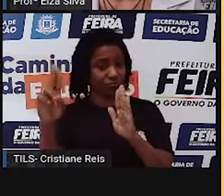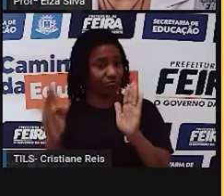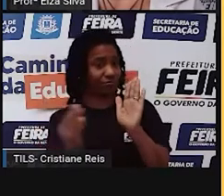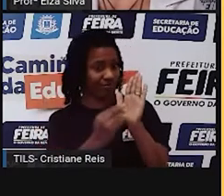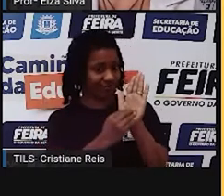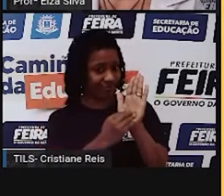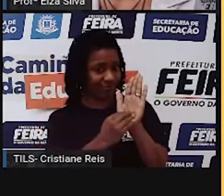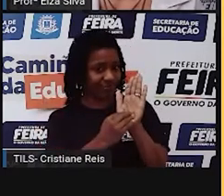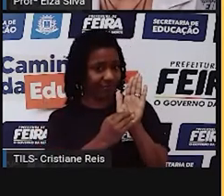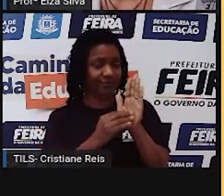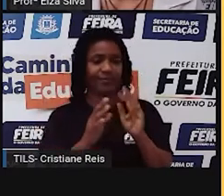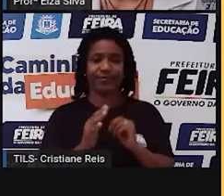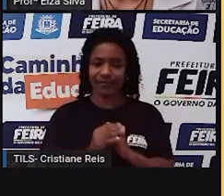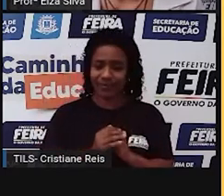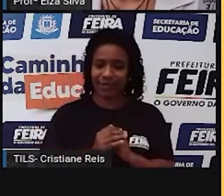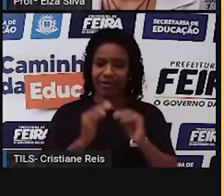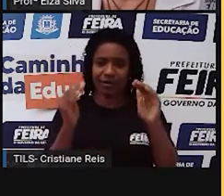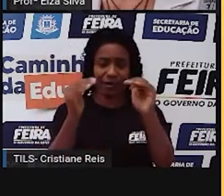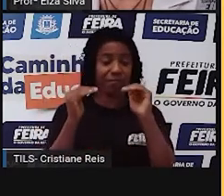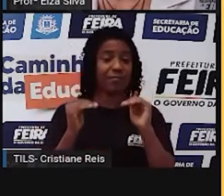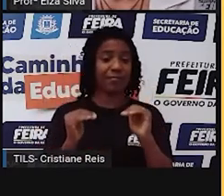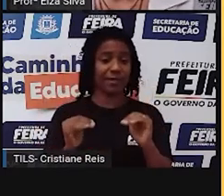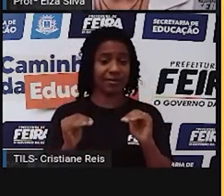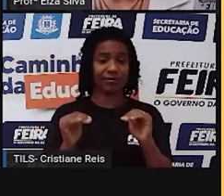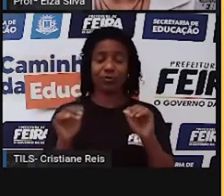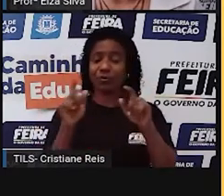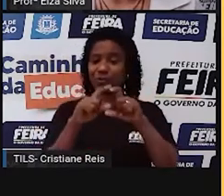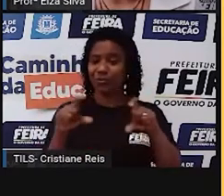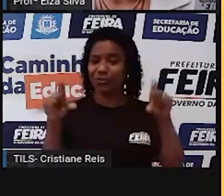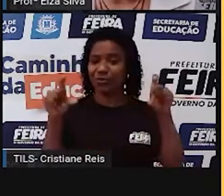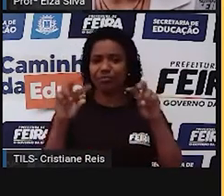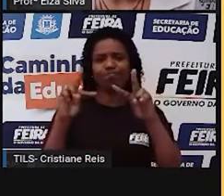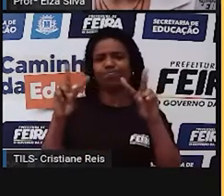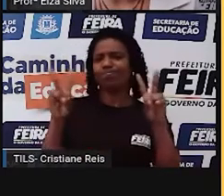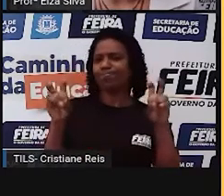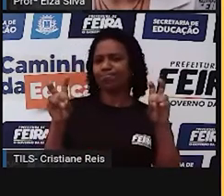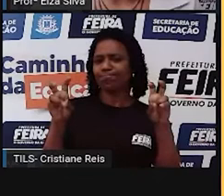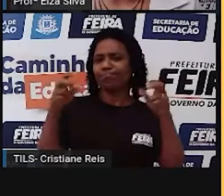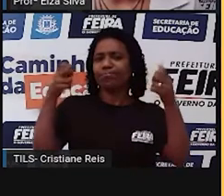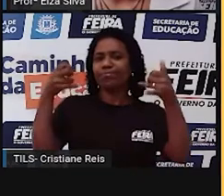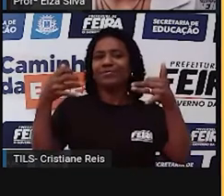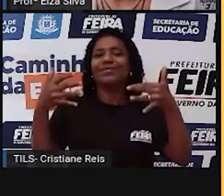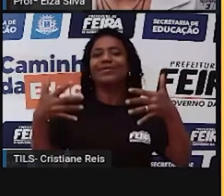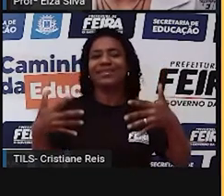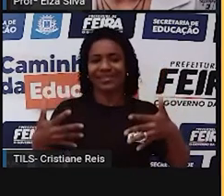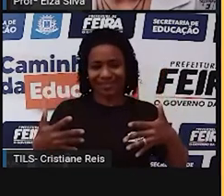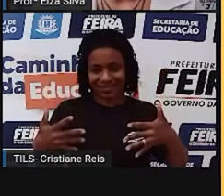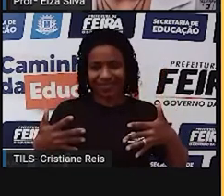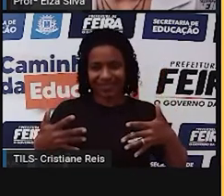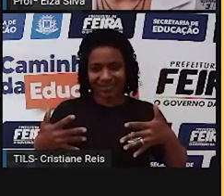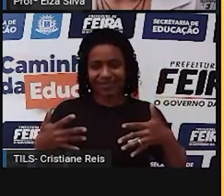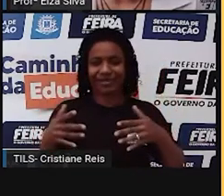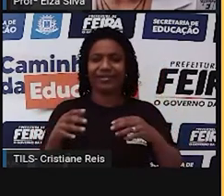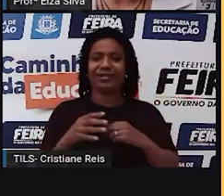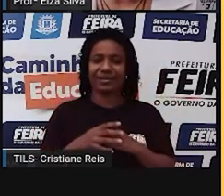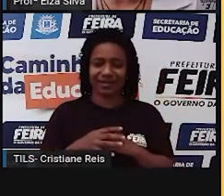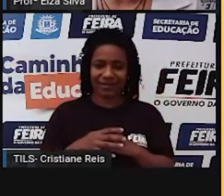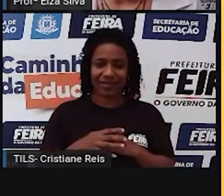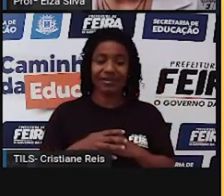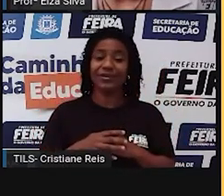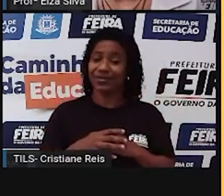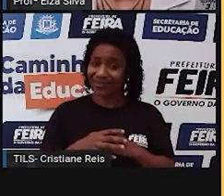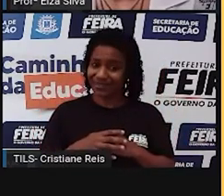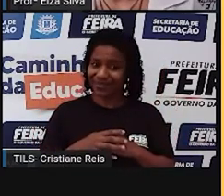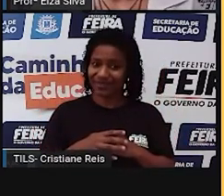Abaixo do cabeçalho, coloque o tema de nossa aula. Tema. Past actions.